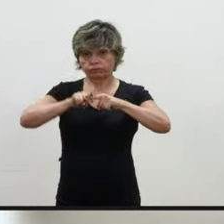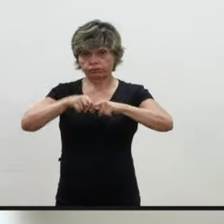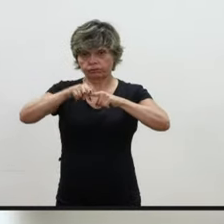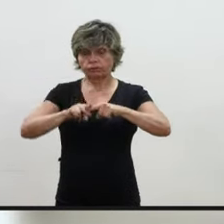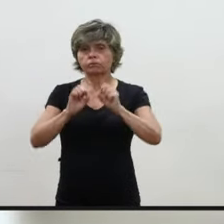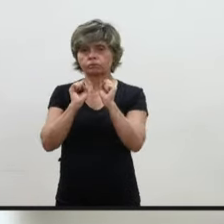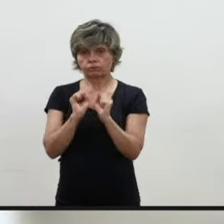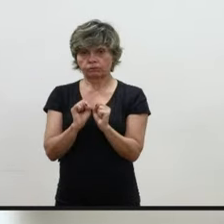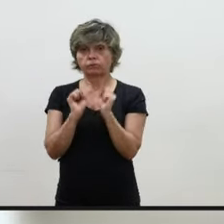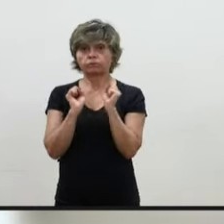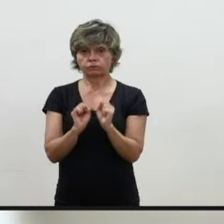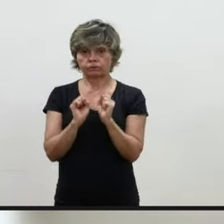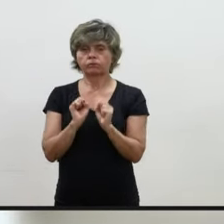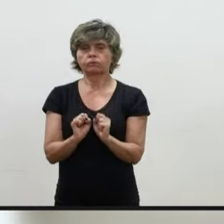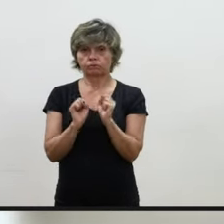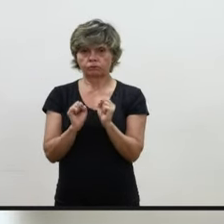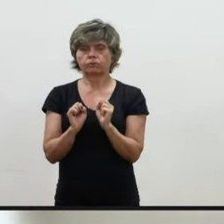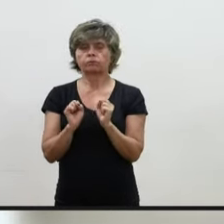nessa